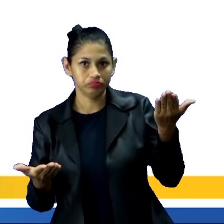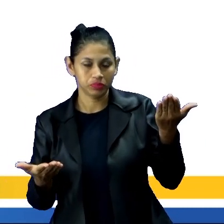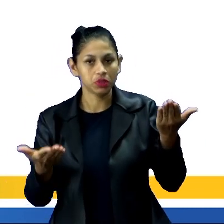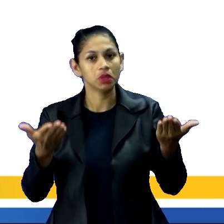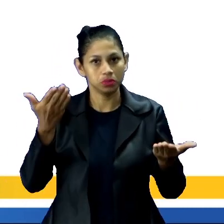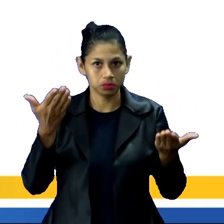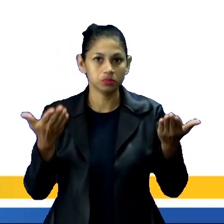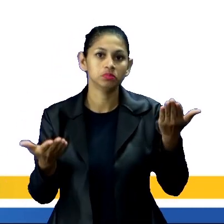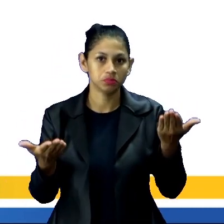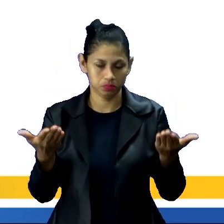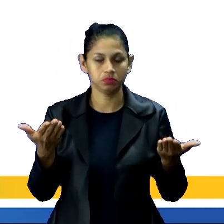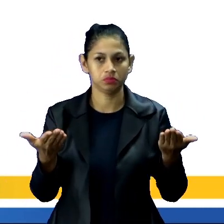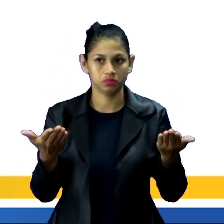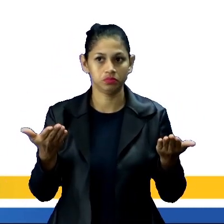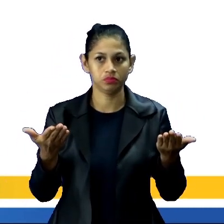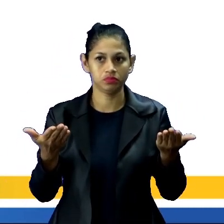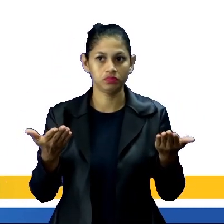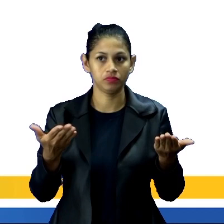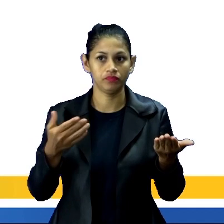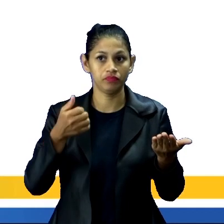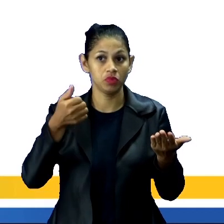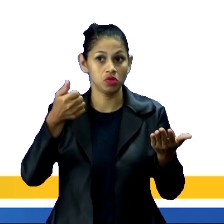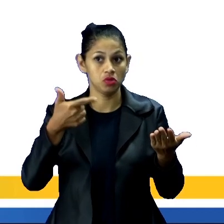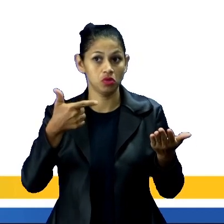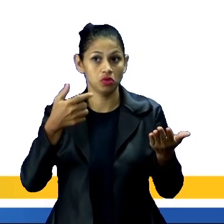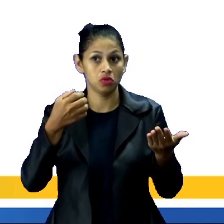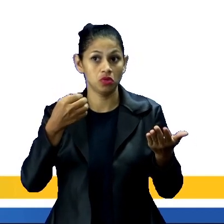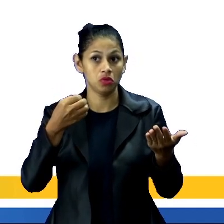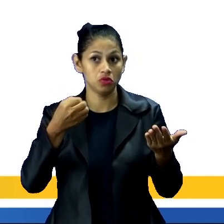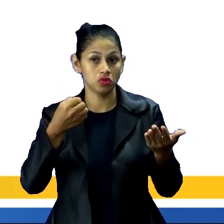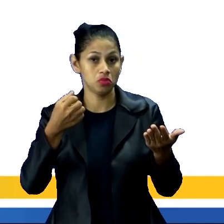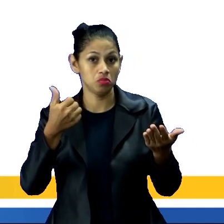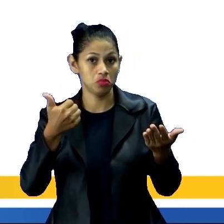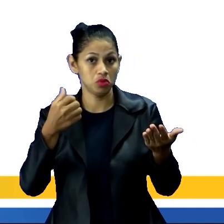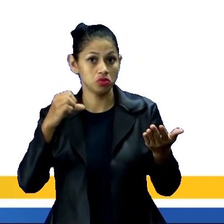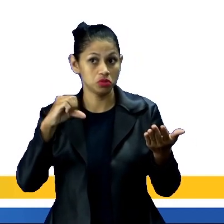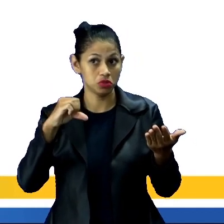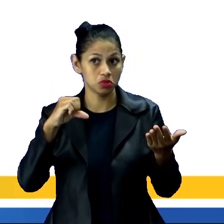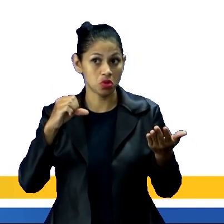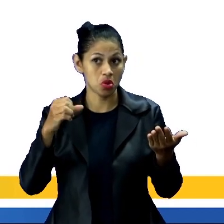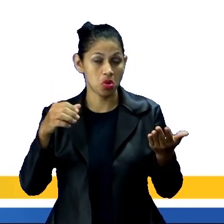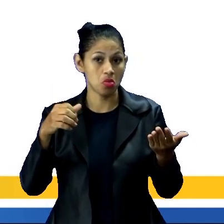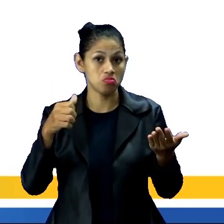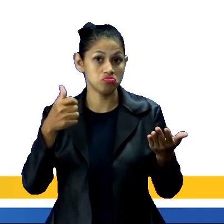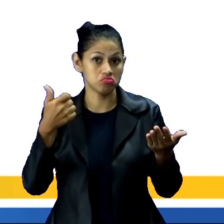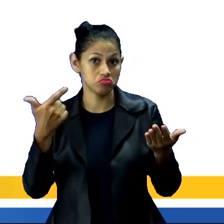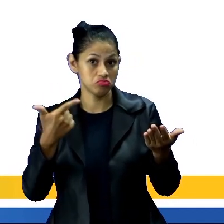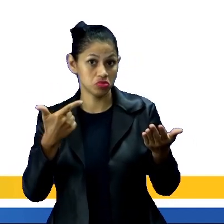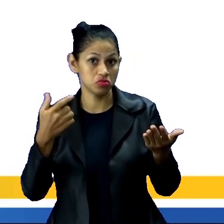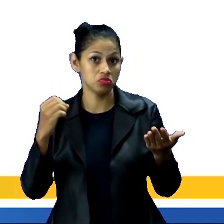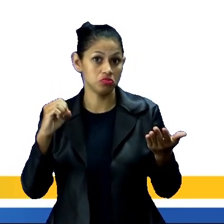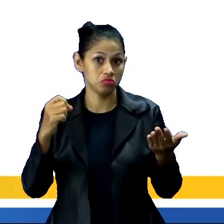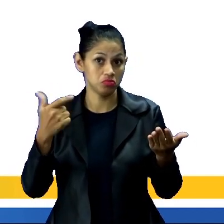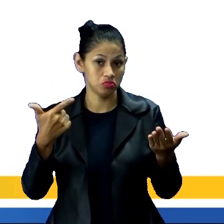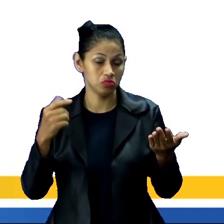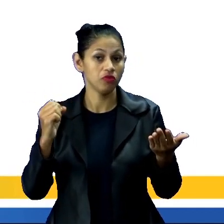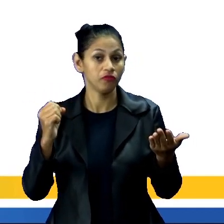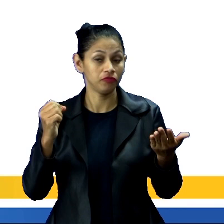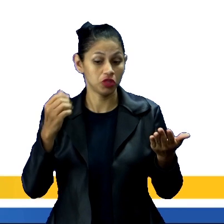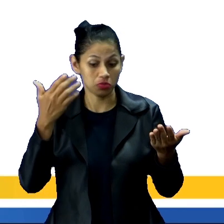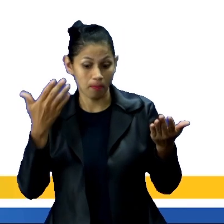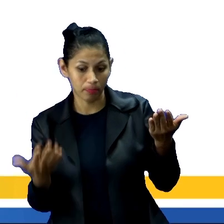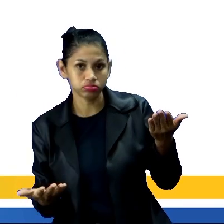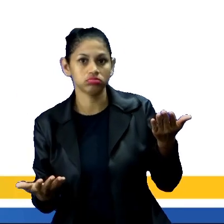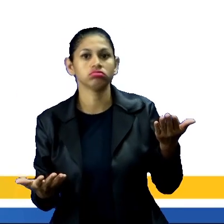mais, no caso pesado aí, você vê na balança a diferença, tá? A gente tem recebido muitos refugiados nesses últimos anos, tá?